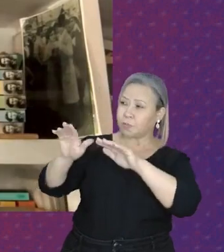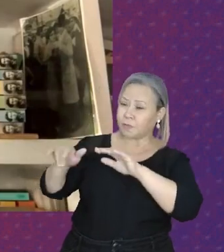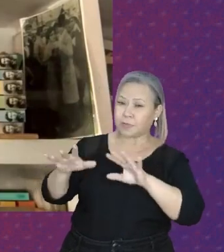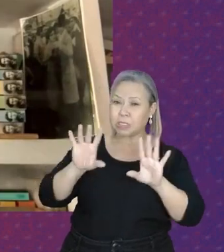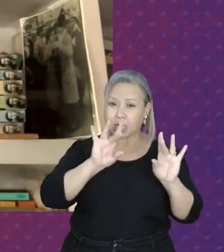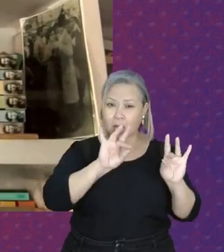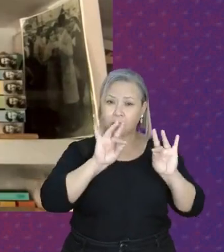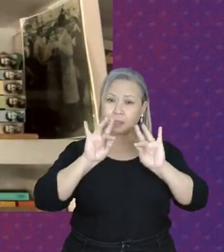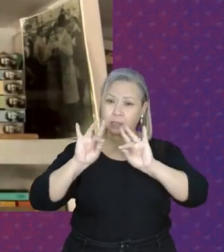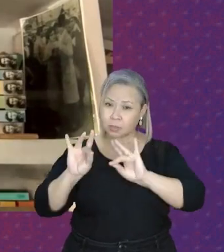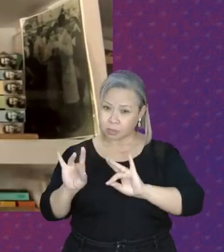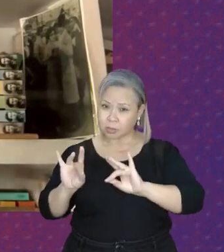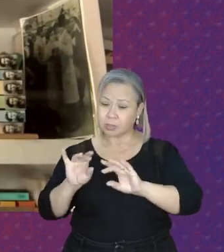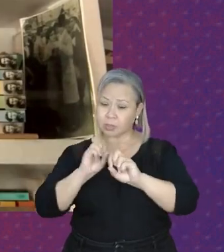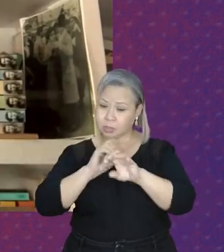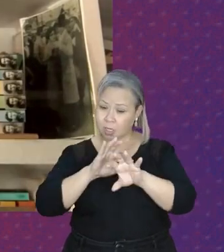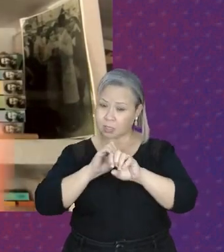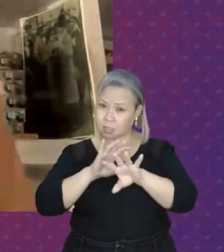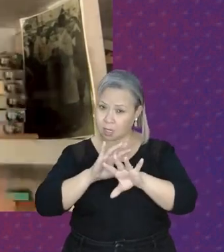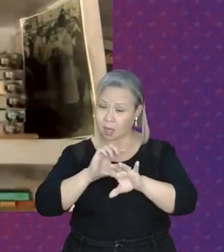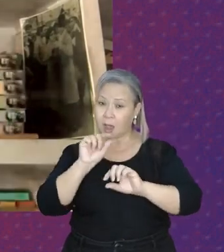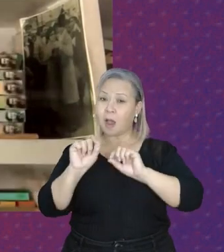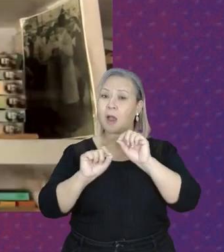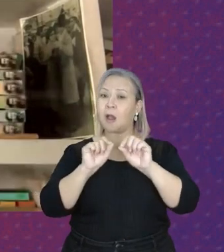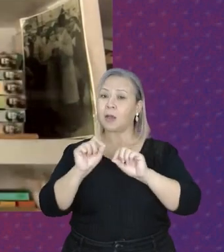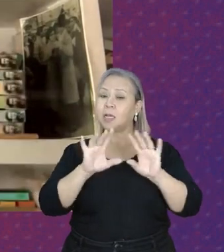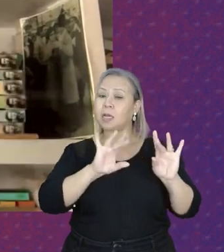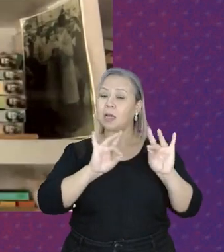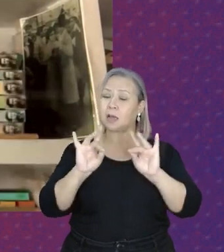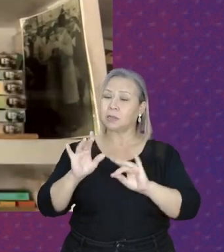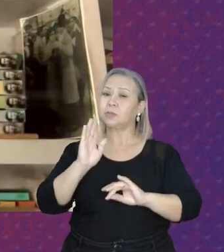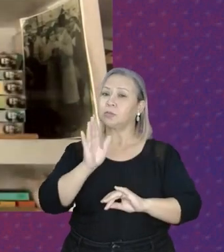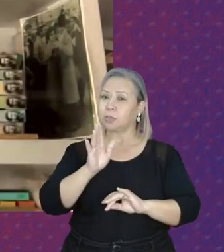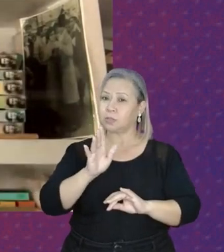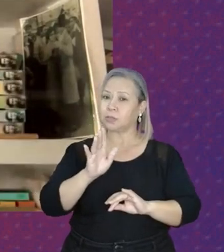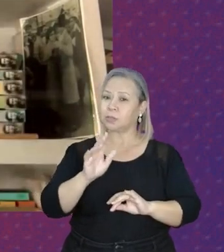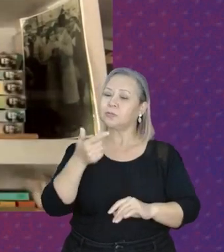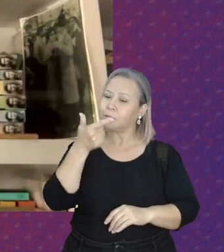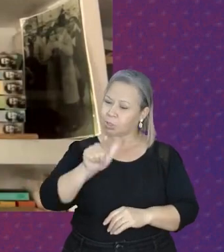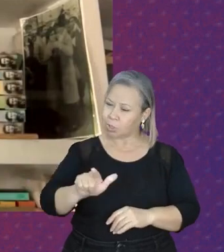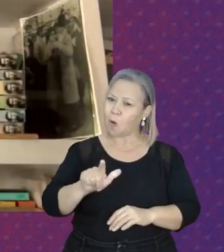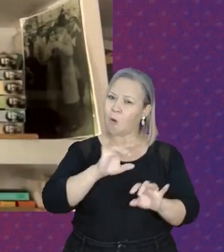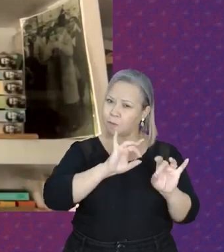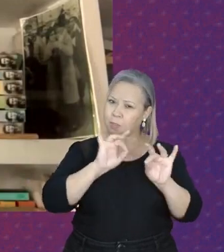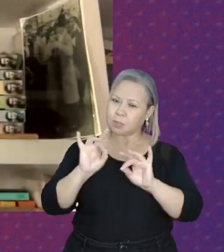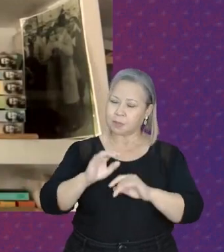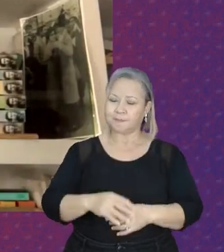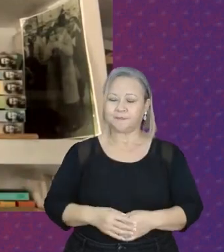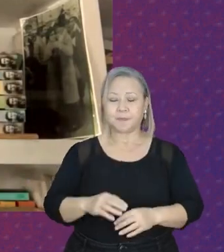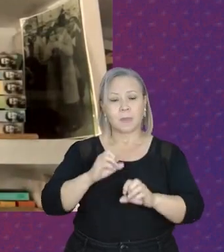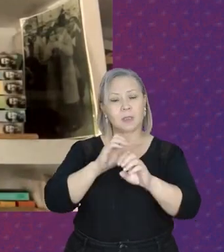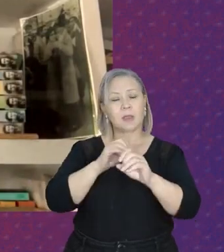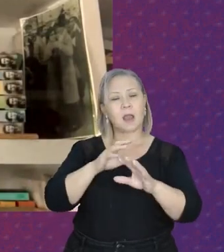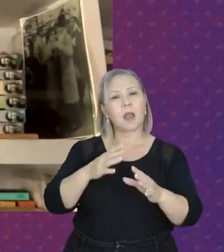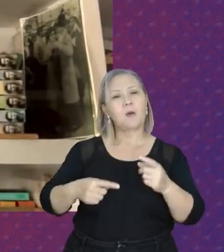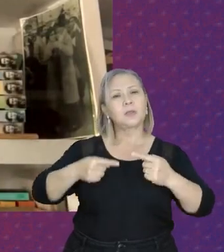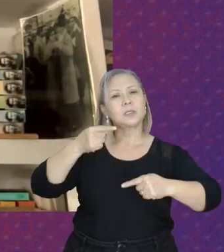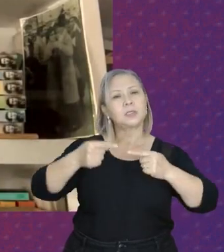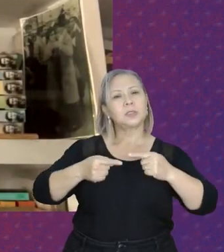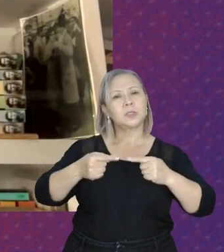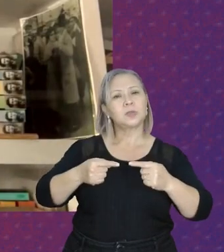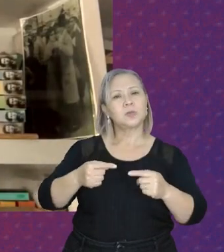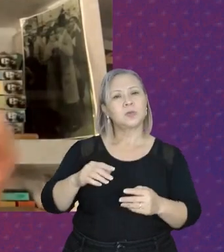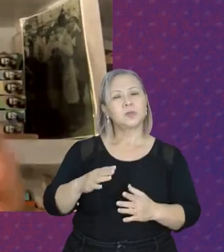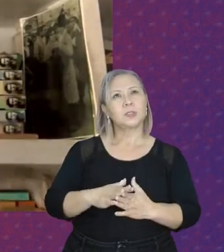quem não assistiu e quem já assistiu a assistir novamente a aula que discute princípios orientadores das